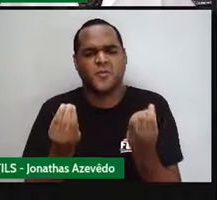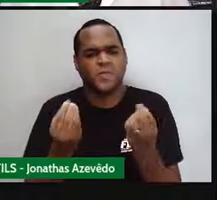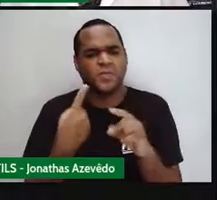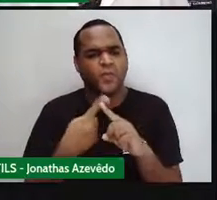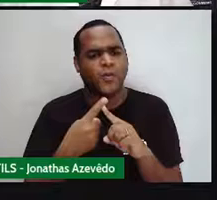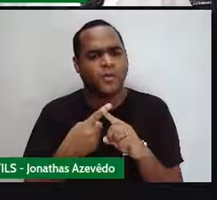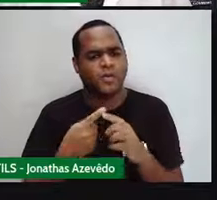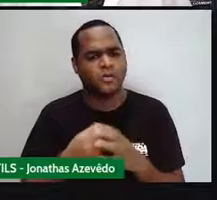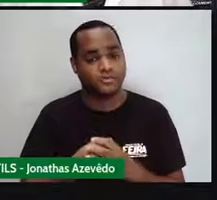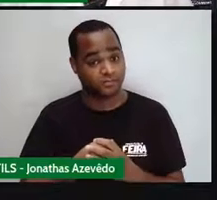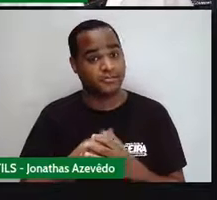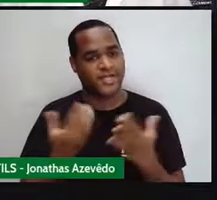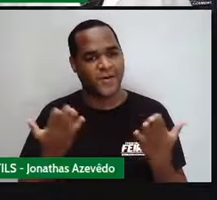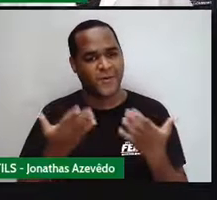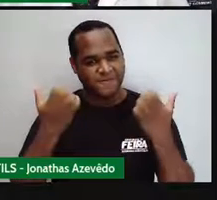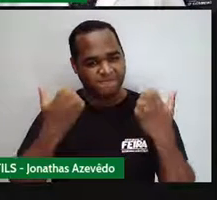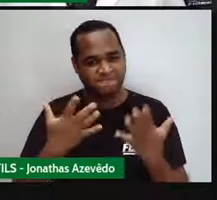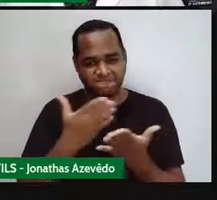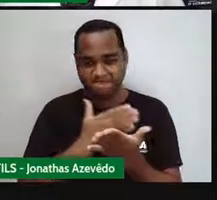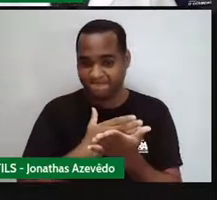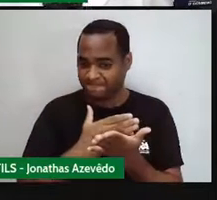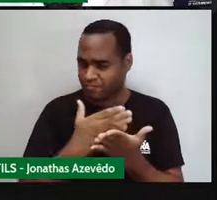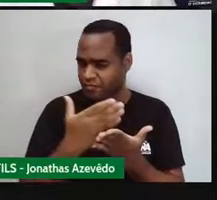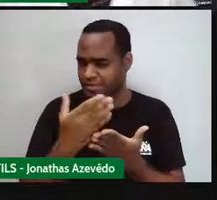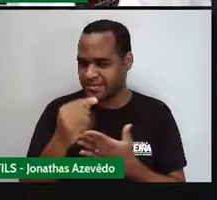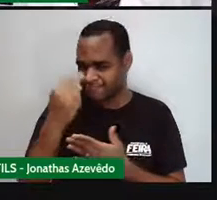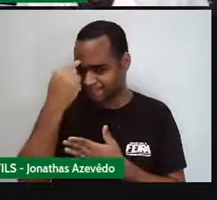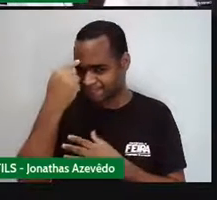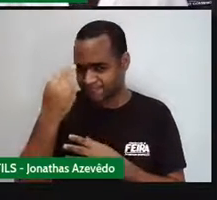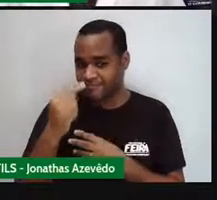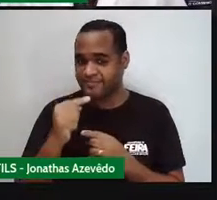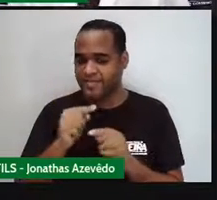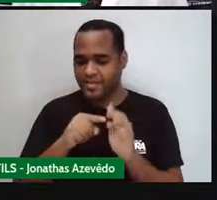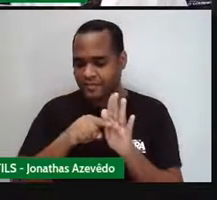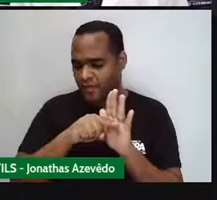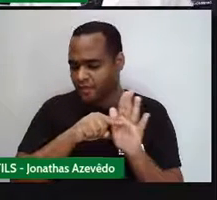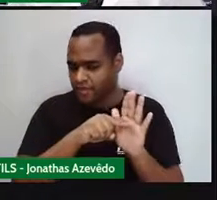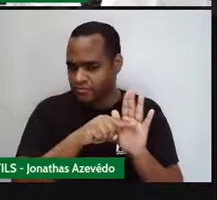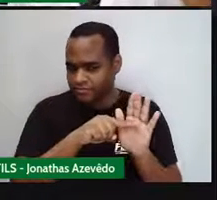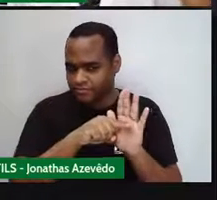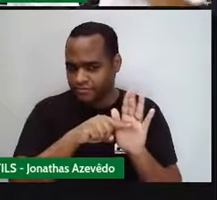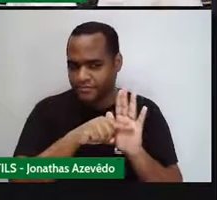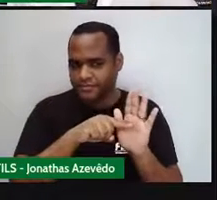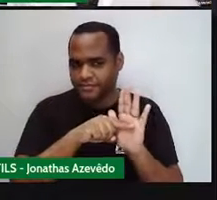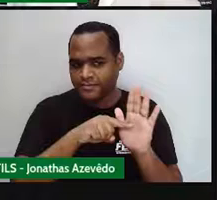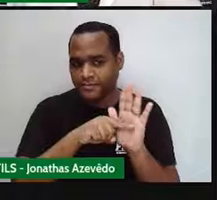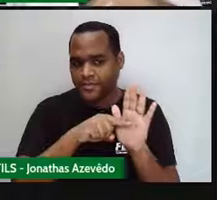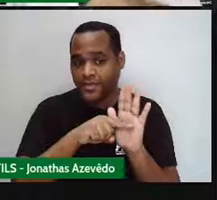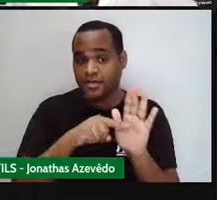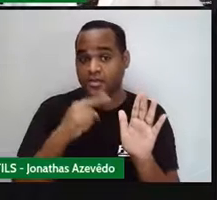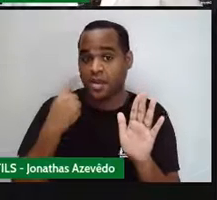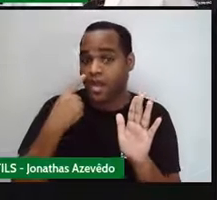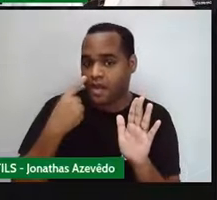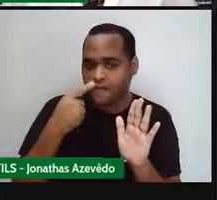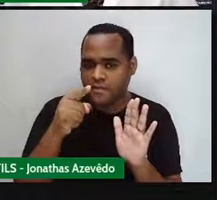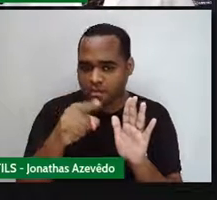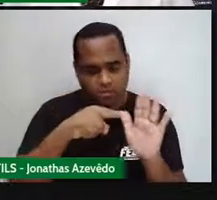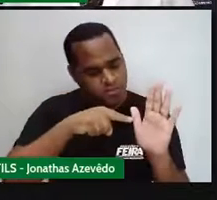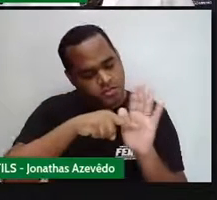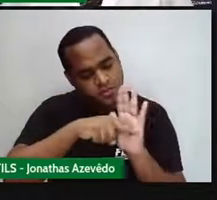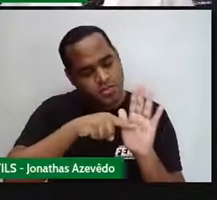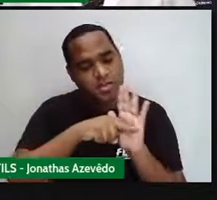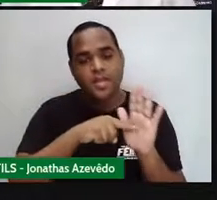Ah, e agora é que a gente começa a nossa tarefa de investigar, e investigando a gente vai